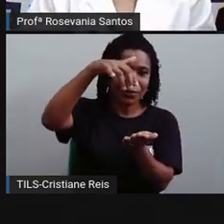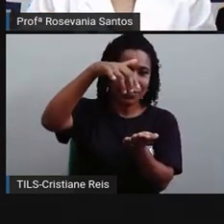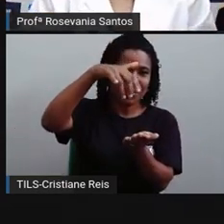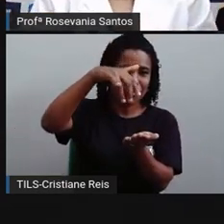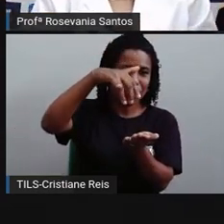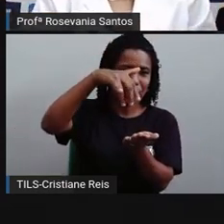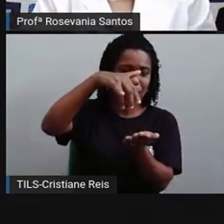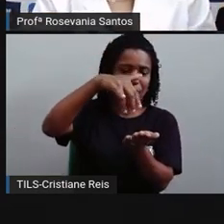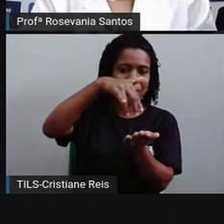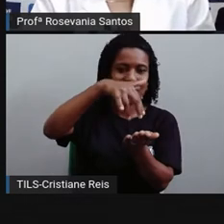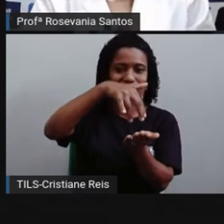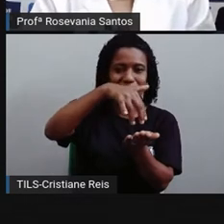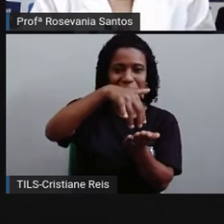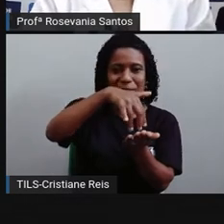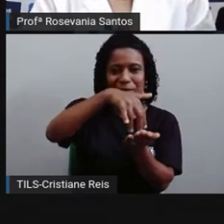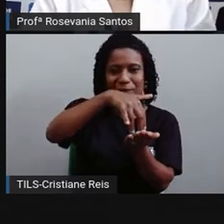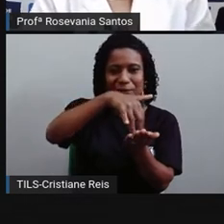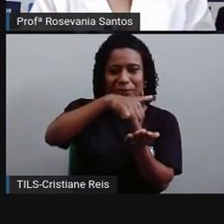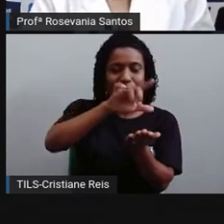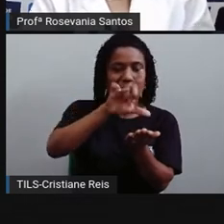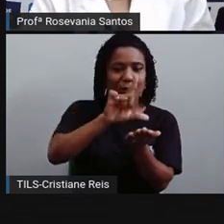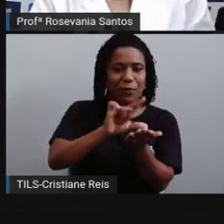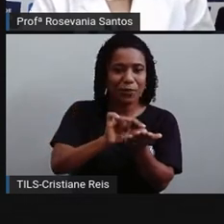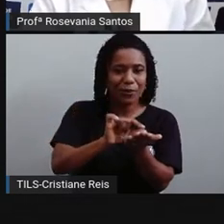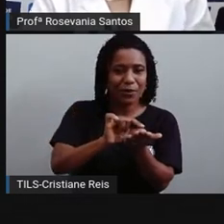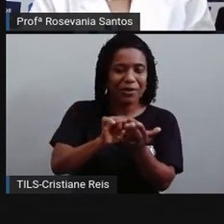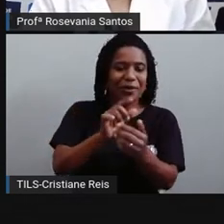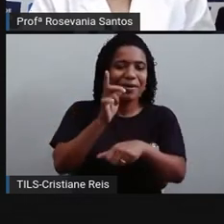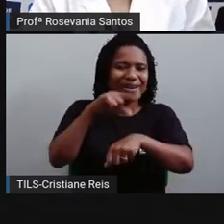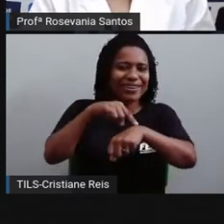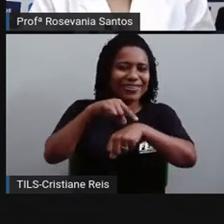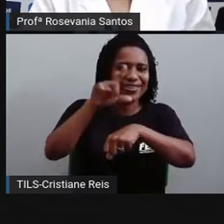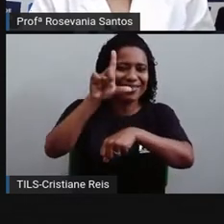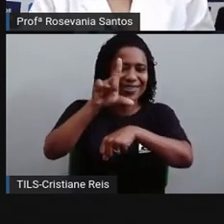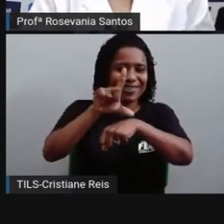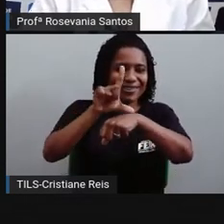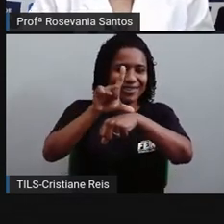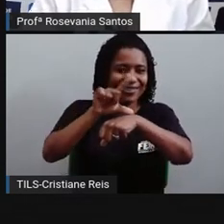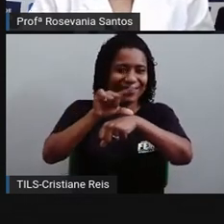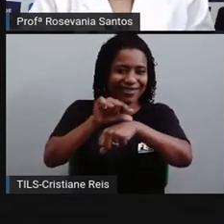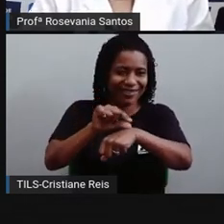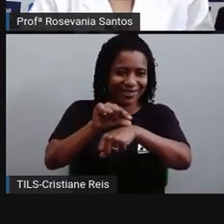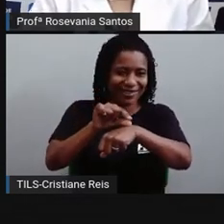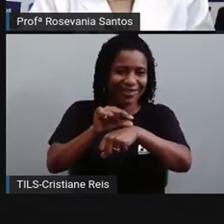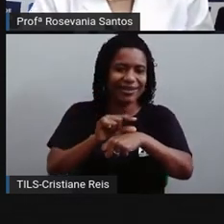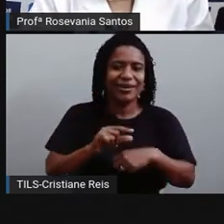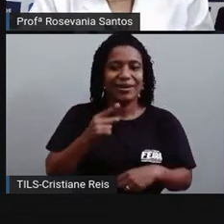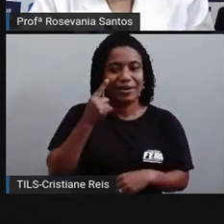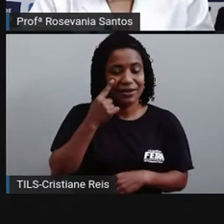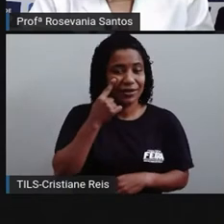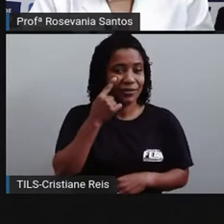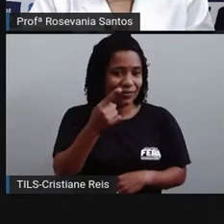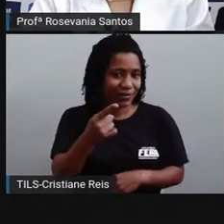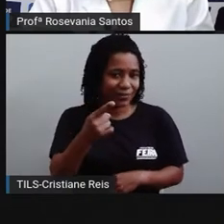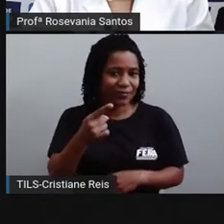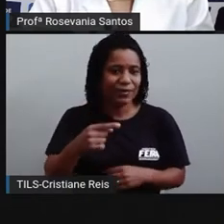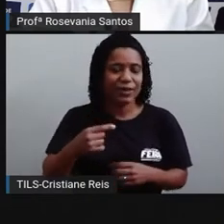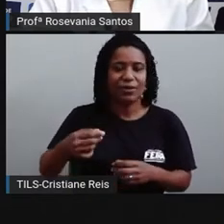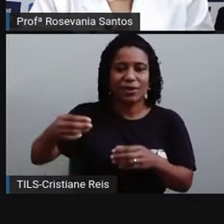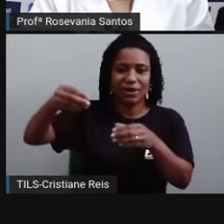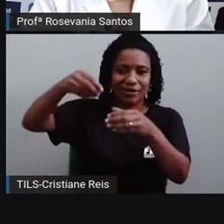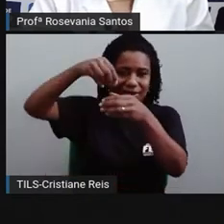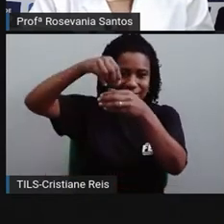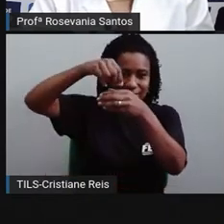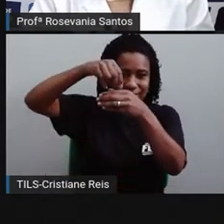né? Então, o que que acontece? Aí, se media lá uma quantidade de terra, que a passagezinha, que ela tinha um furinho,